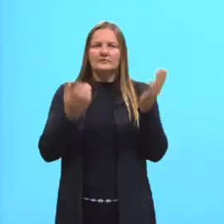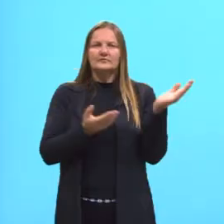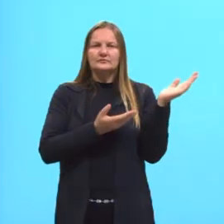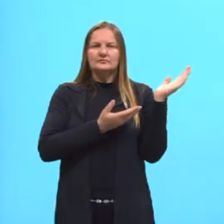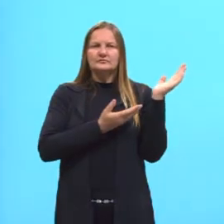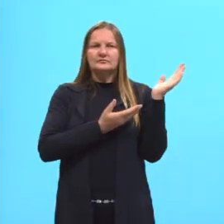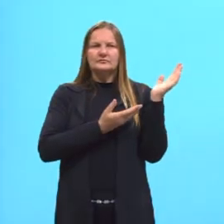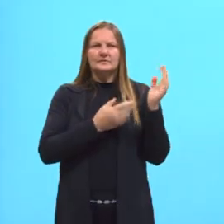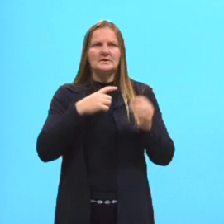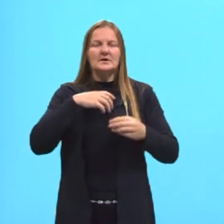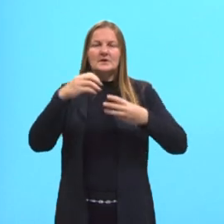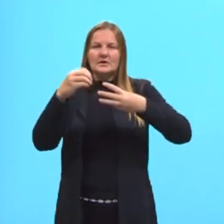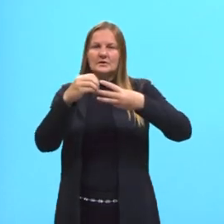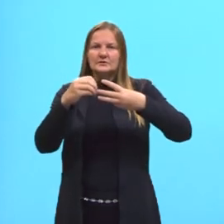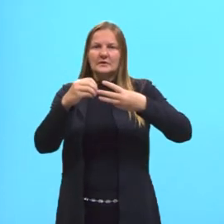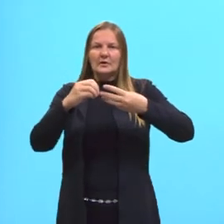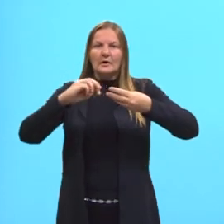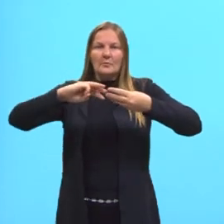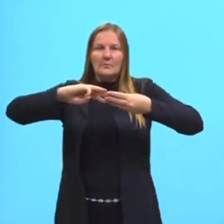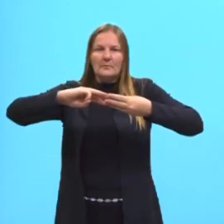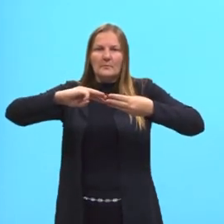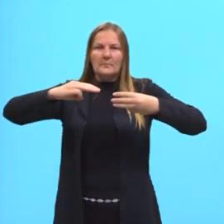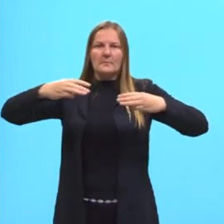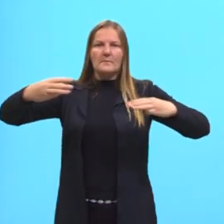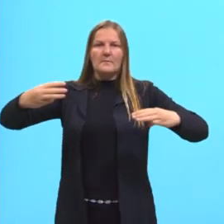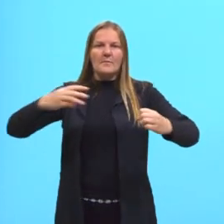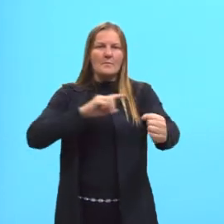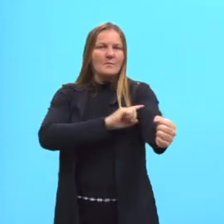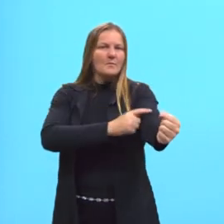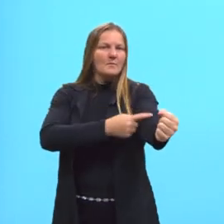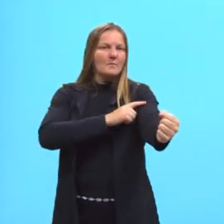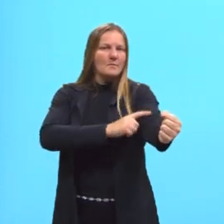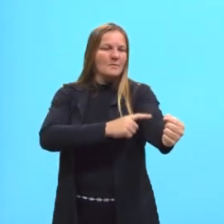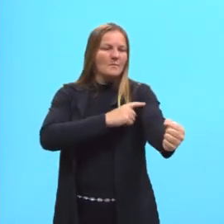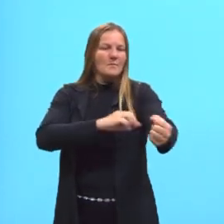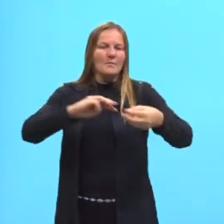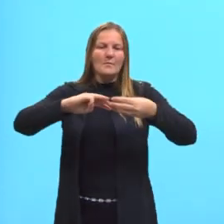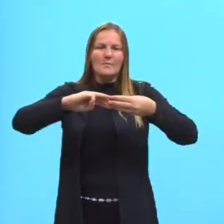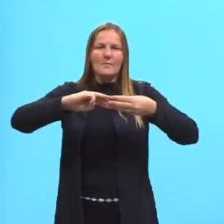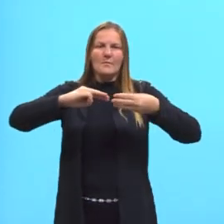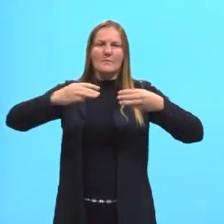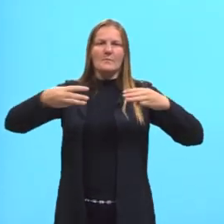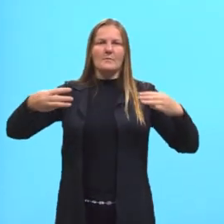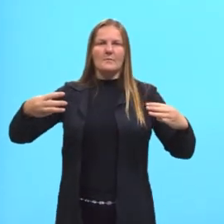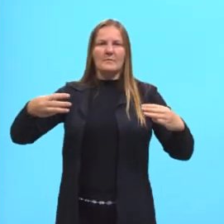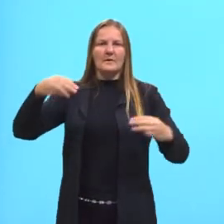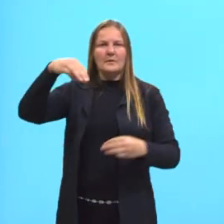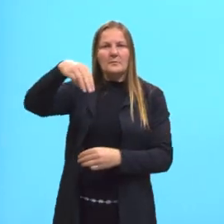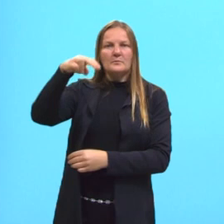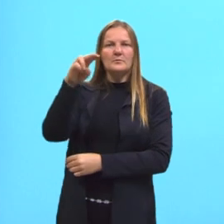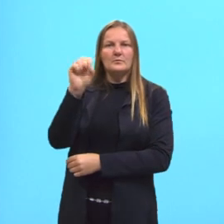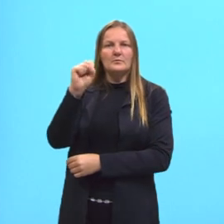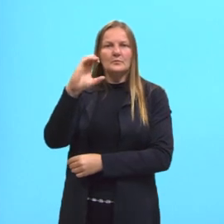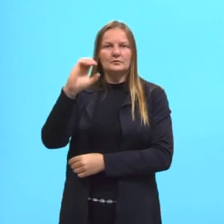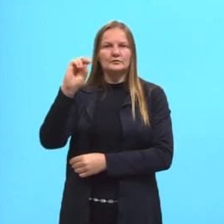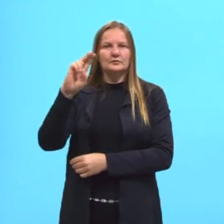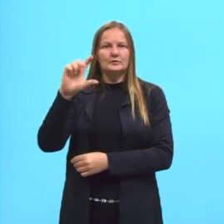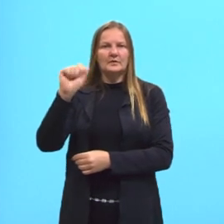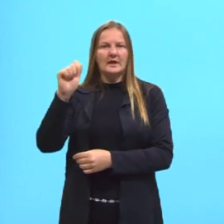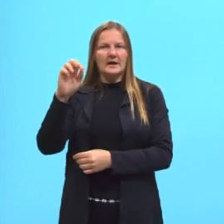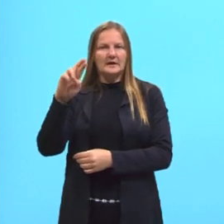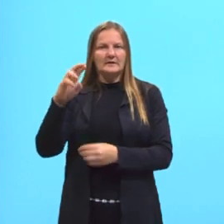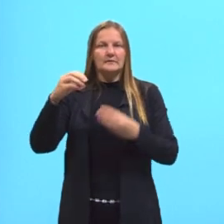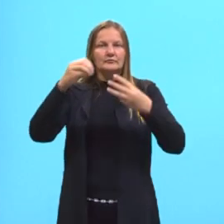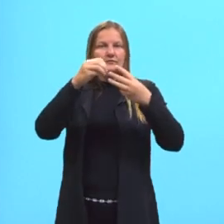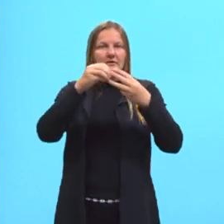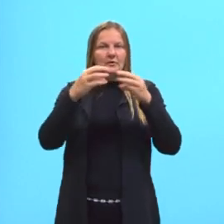exemplo de célula muscular. Então, um conjunto de duas ou mais células vão formar um tecido, nesse caso,